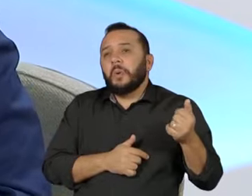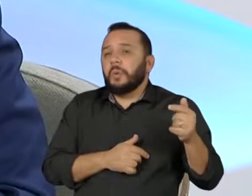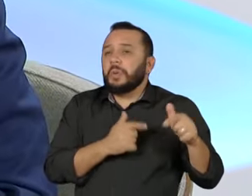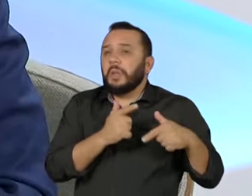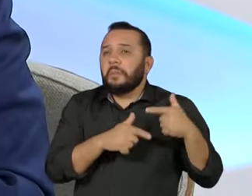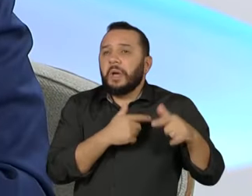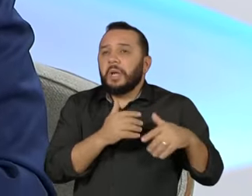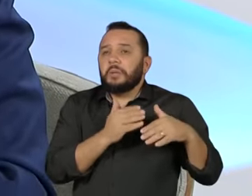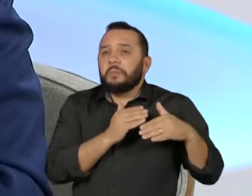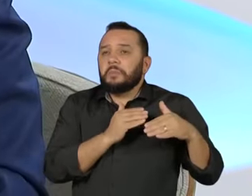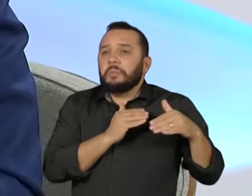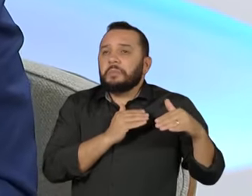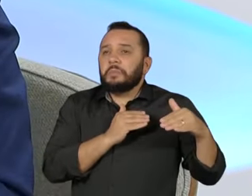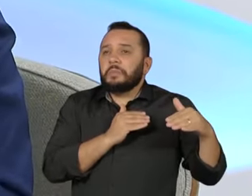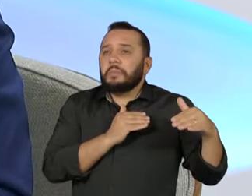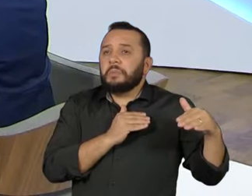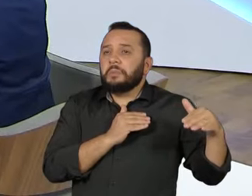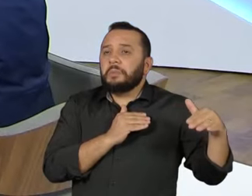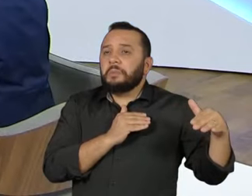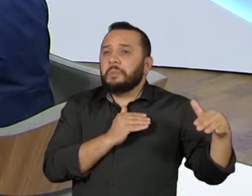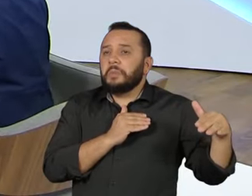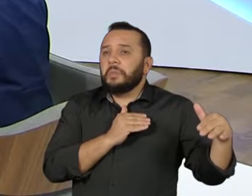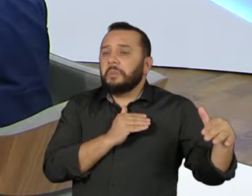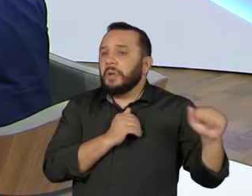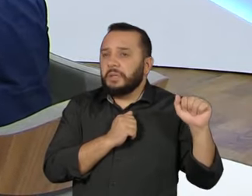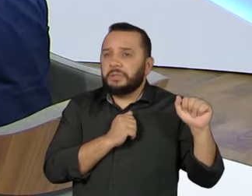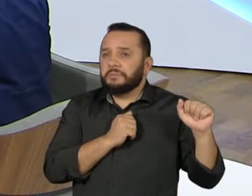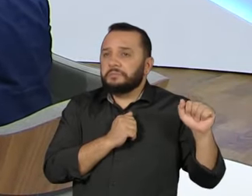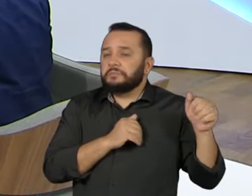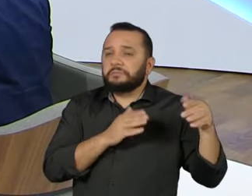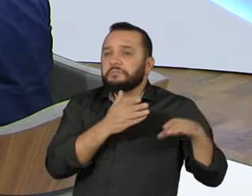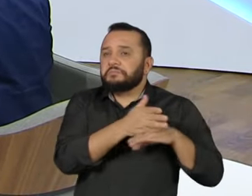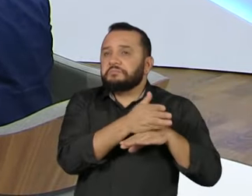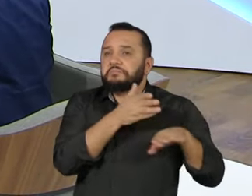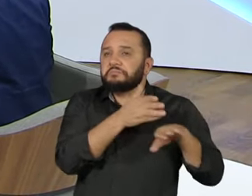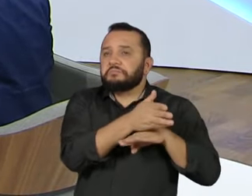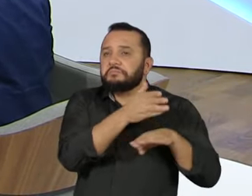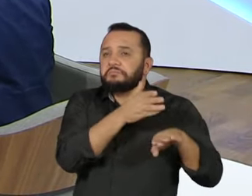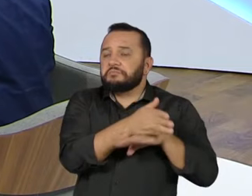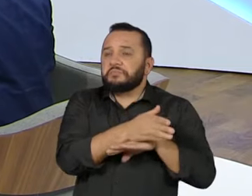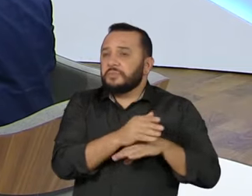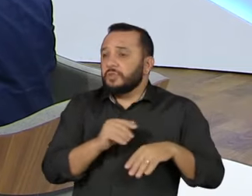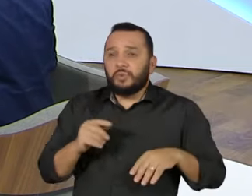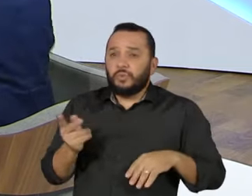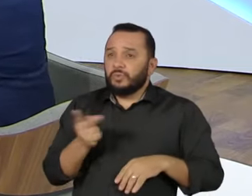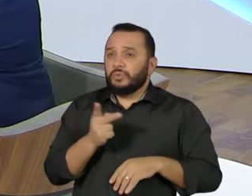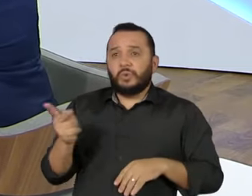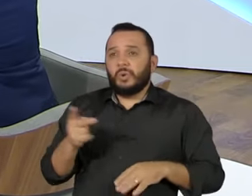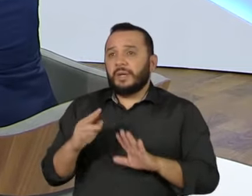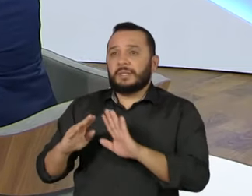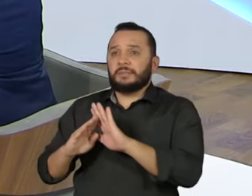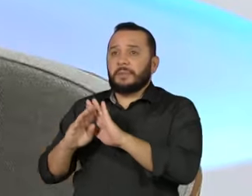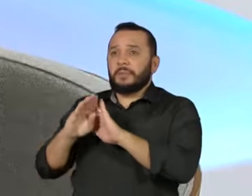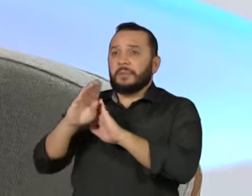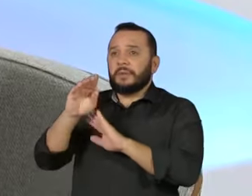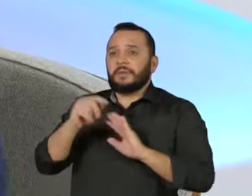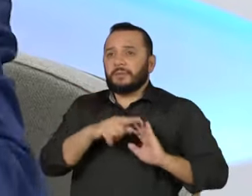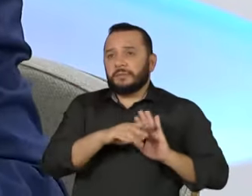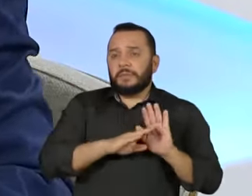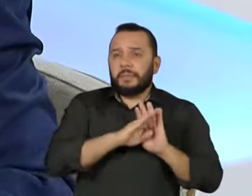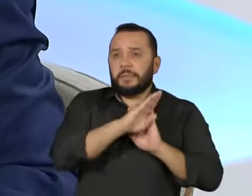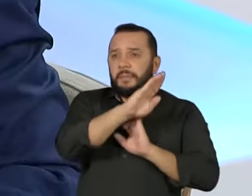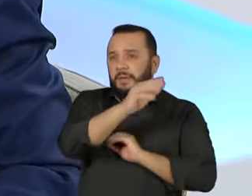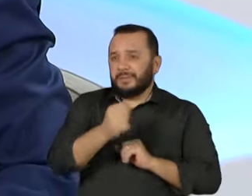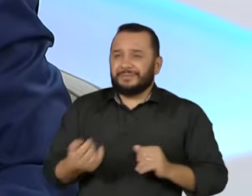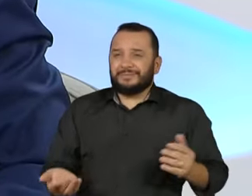mantido simplesmente a rotina de ir para trabalho, sabe? Quer dizer, precisa mexer na estabilidade? Não precisa